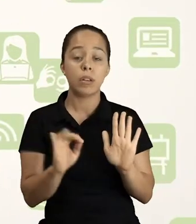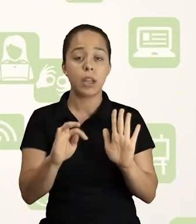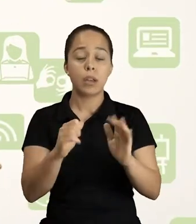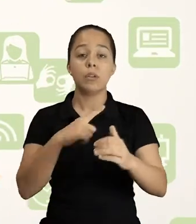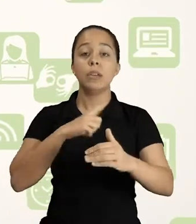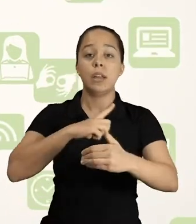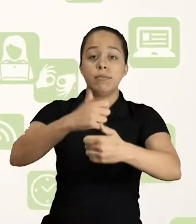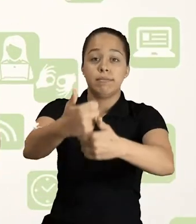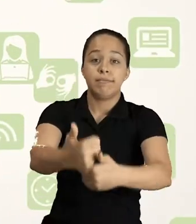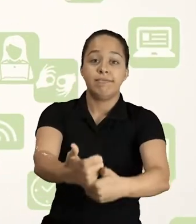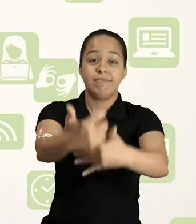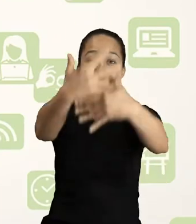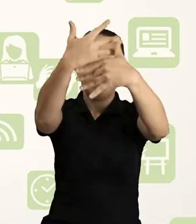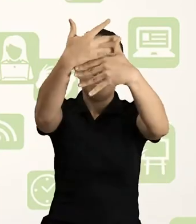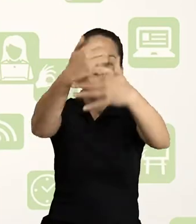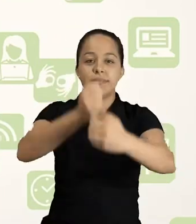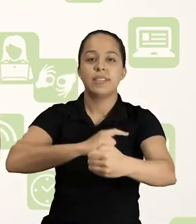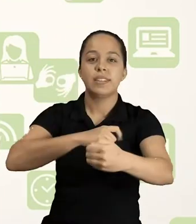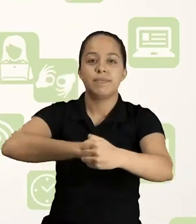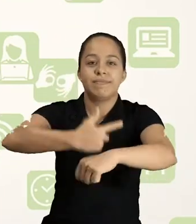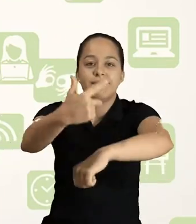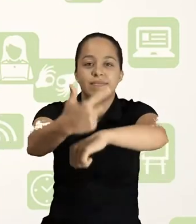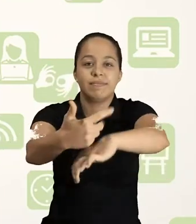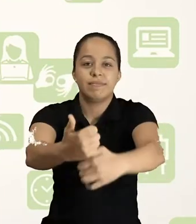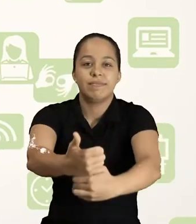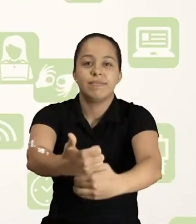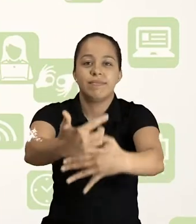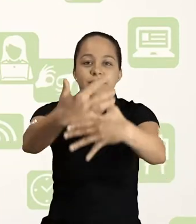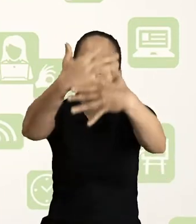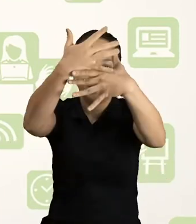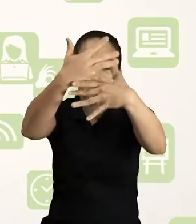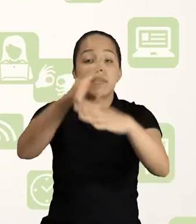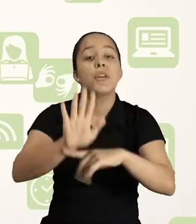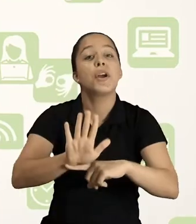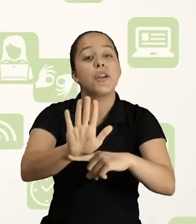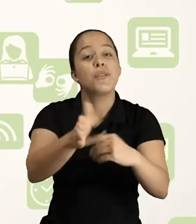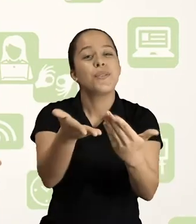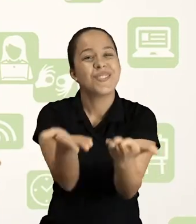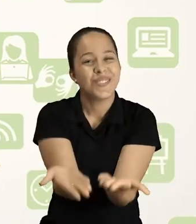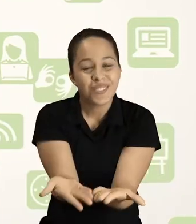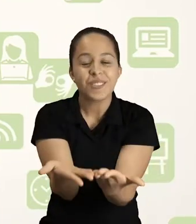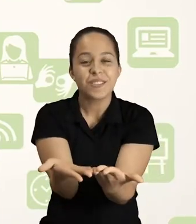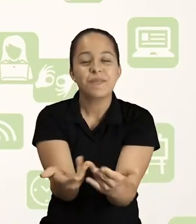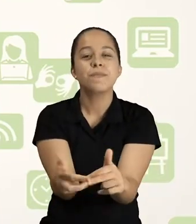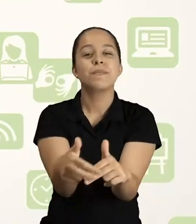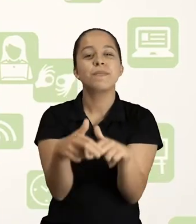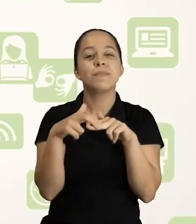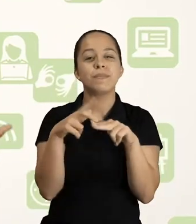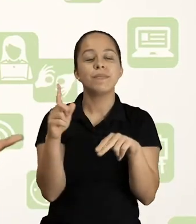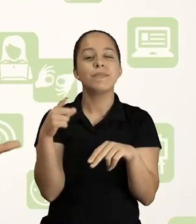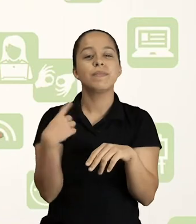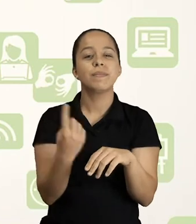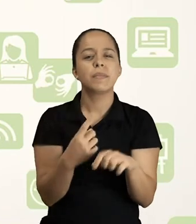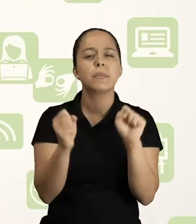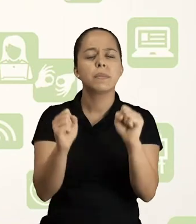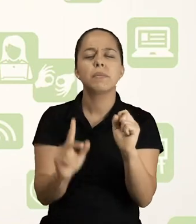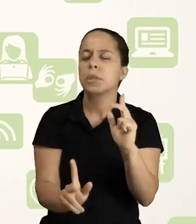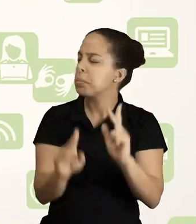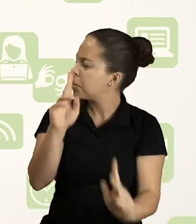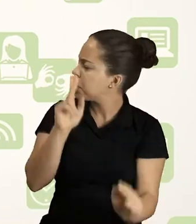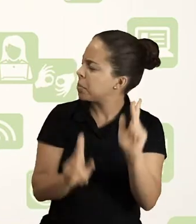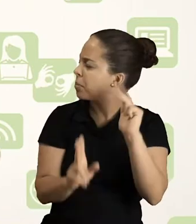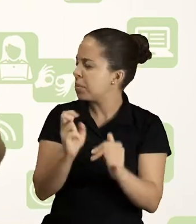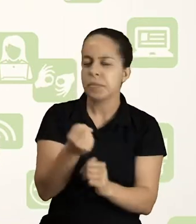possível. Mantenha calma, o seu roteiro estará aqui, no Teleprompt, para lhe auxiliar quando for